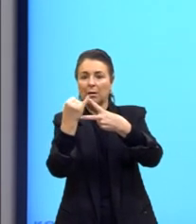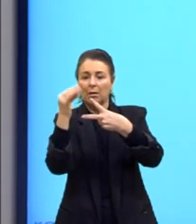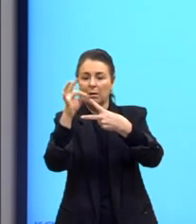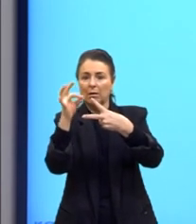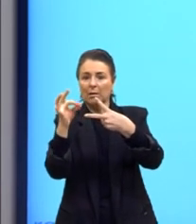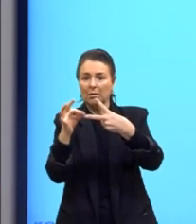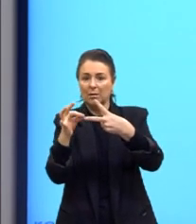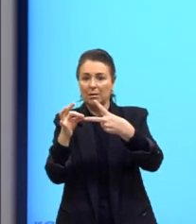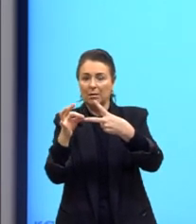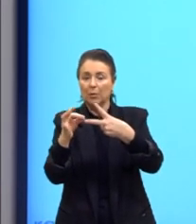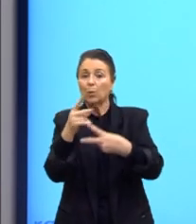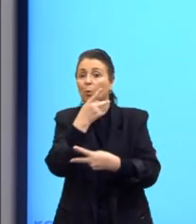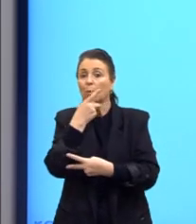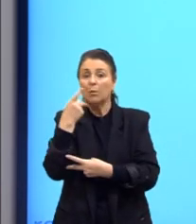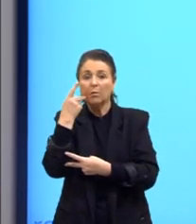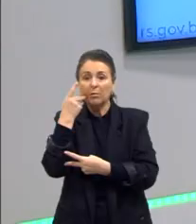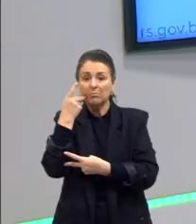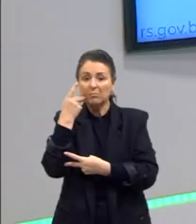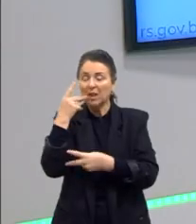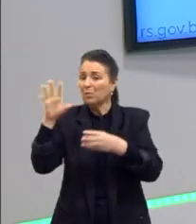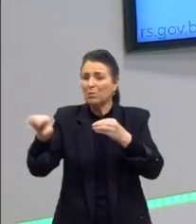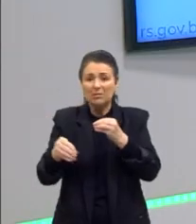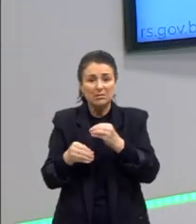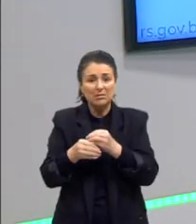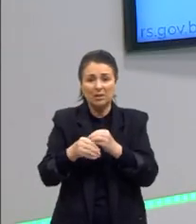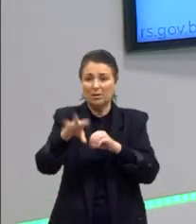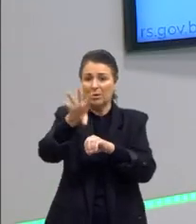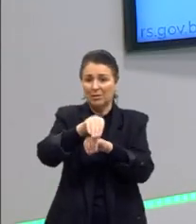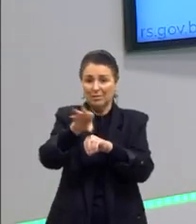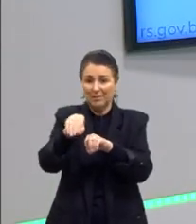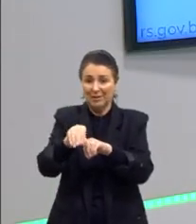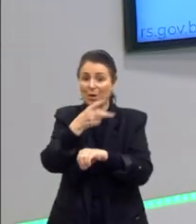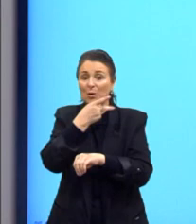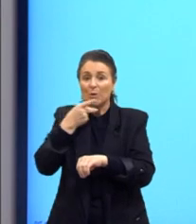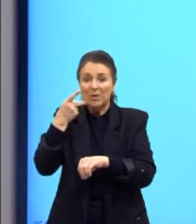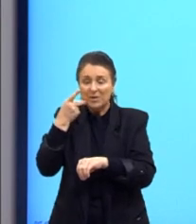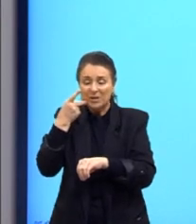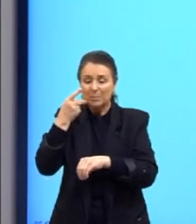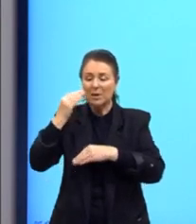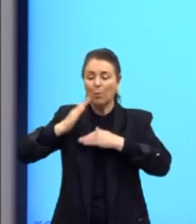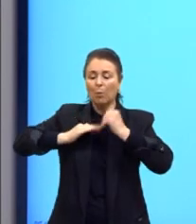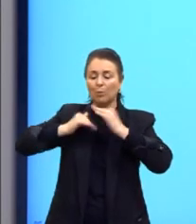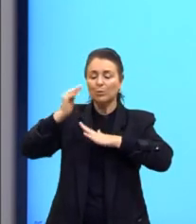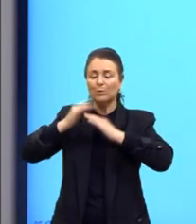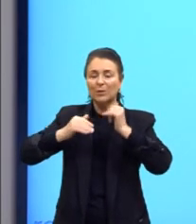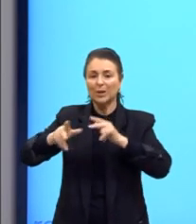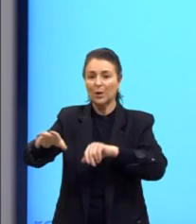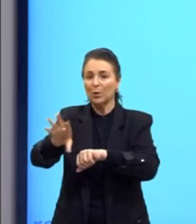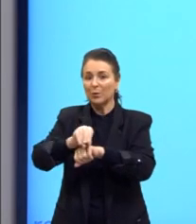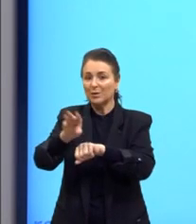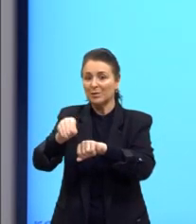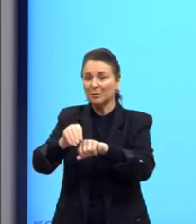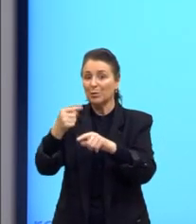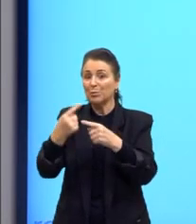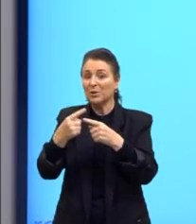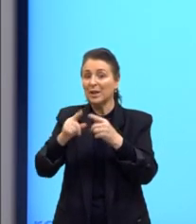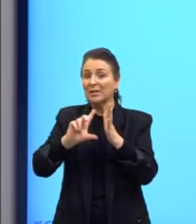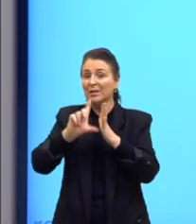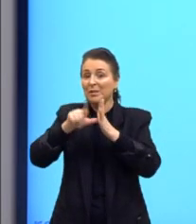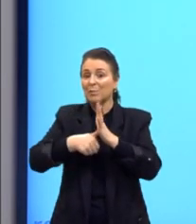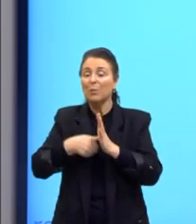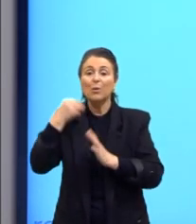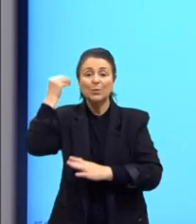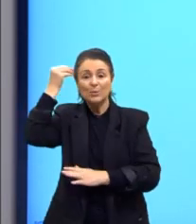preciso que se construa conhecimento. Que é o conhecimento a posteriori, após a experiência, com